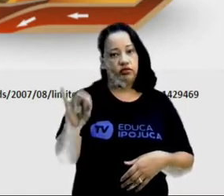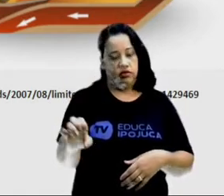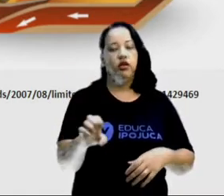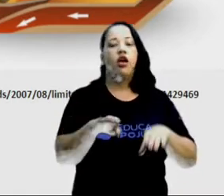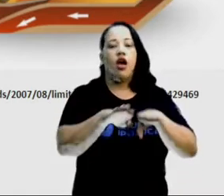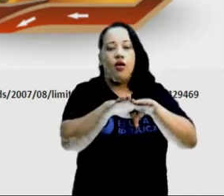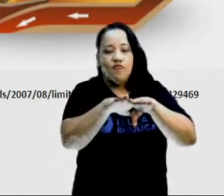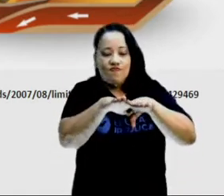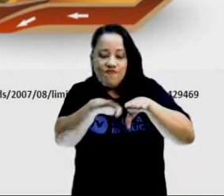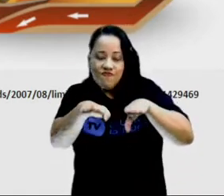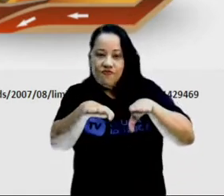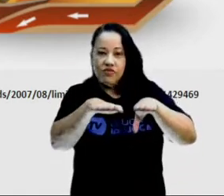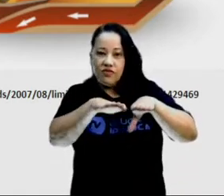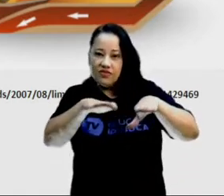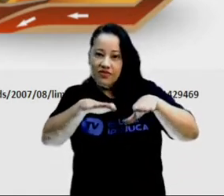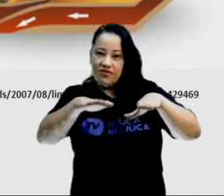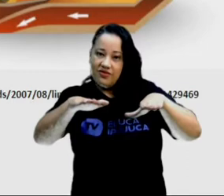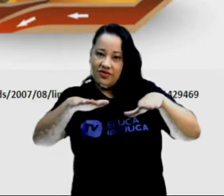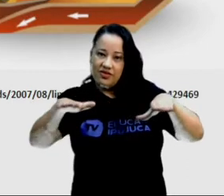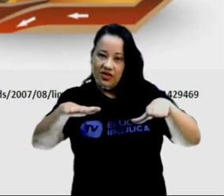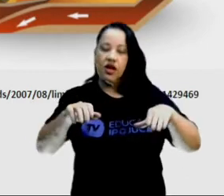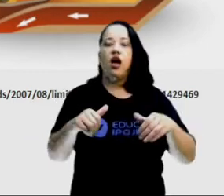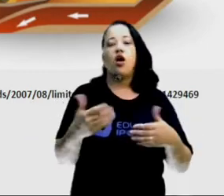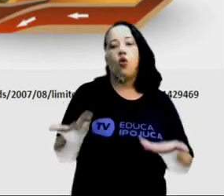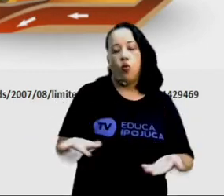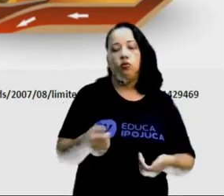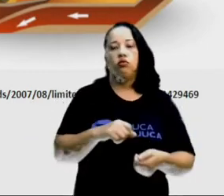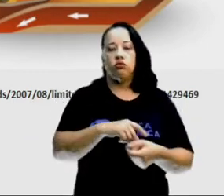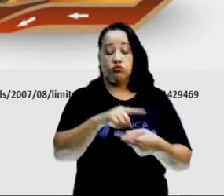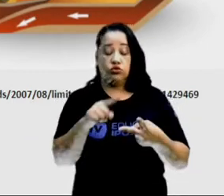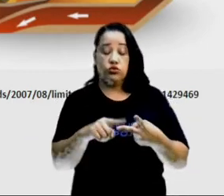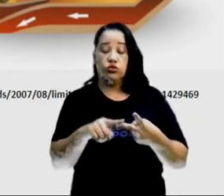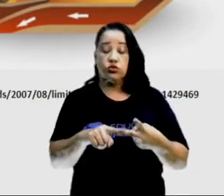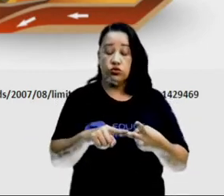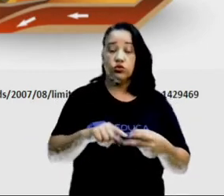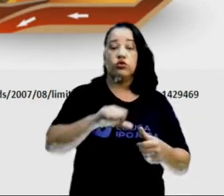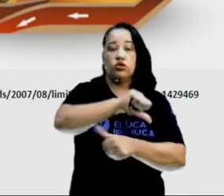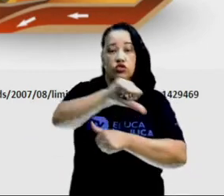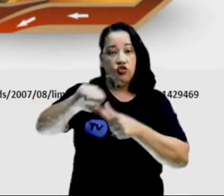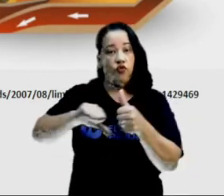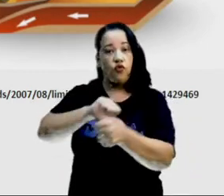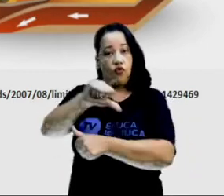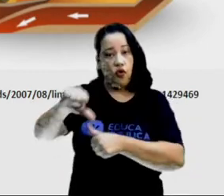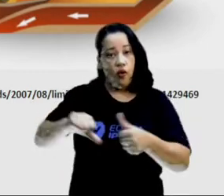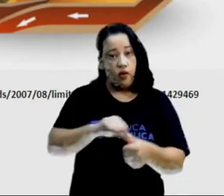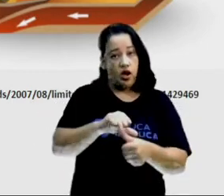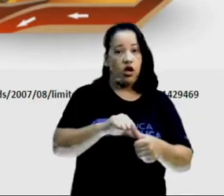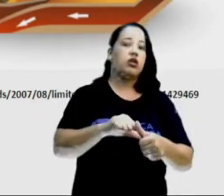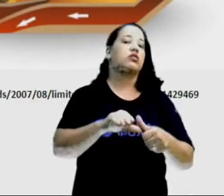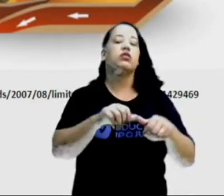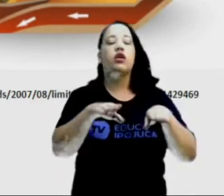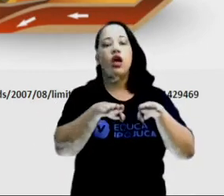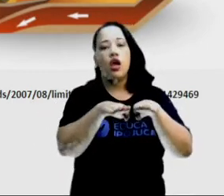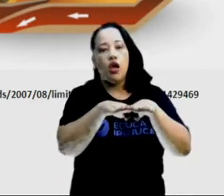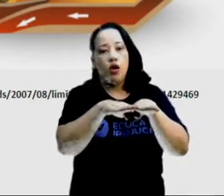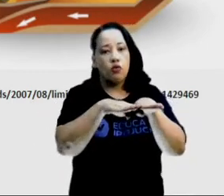Os movimentos transformantes, que são elas se movimentando lateralmente, como